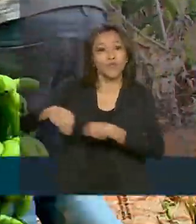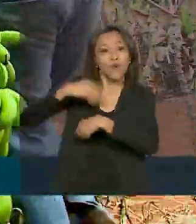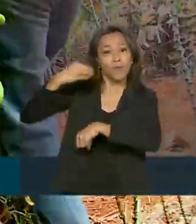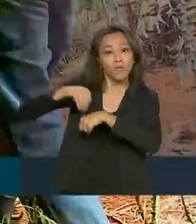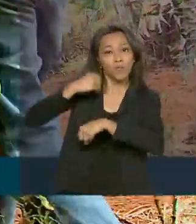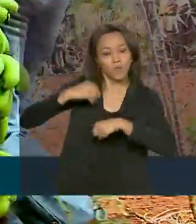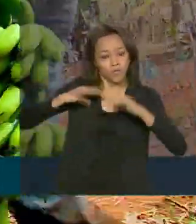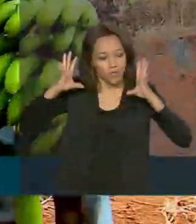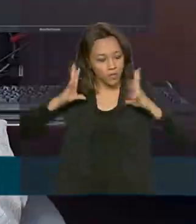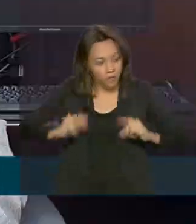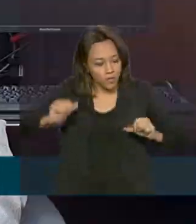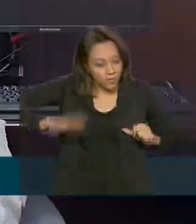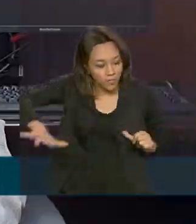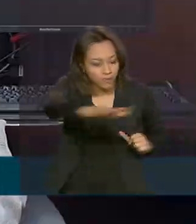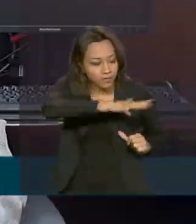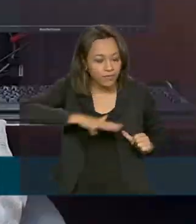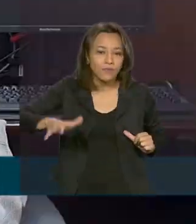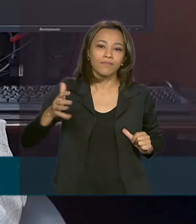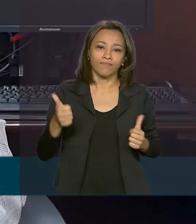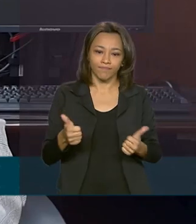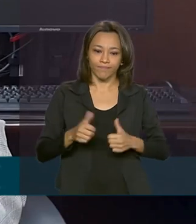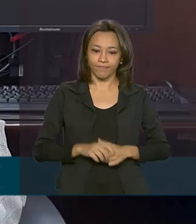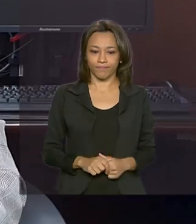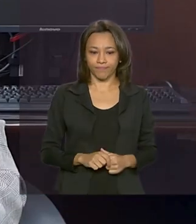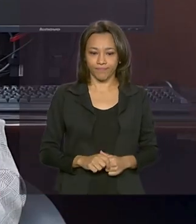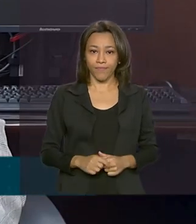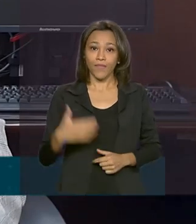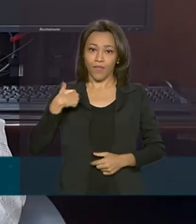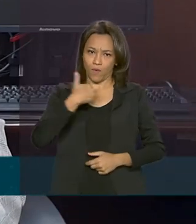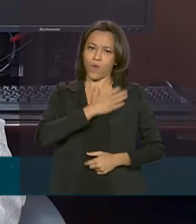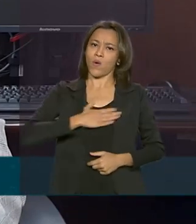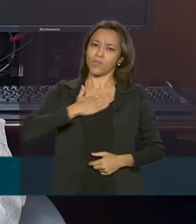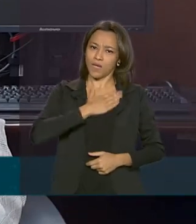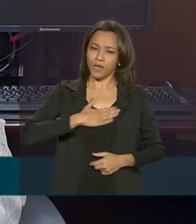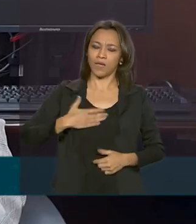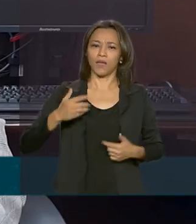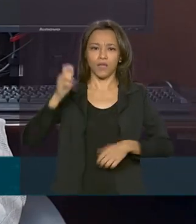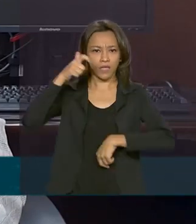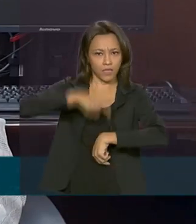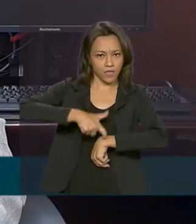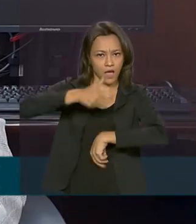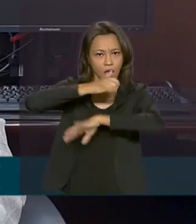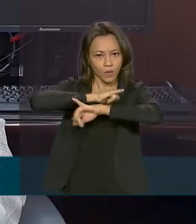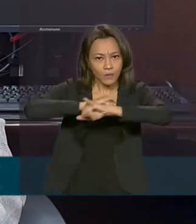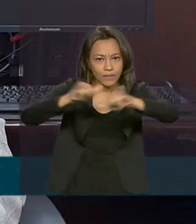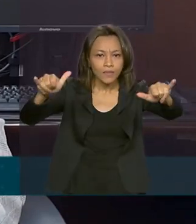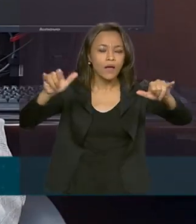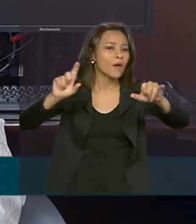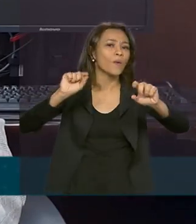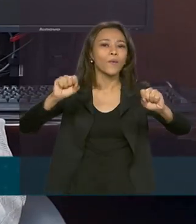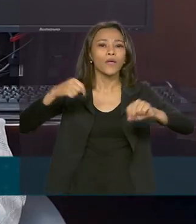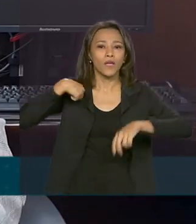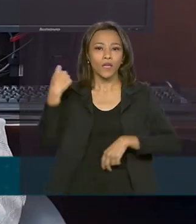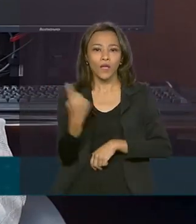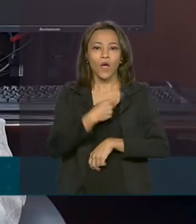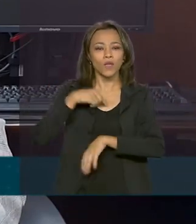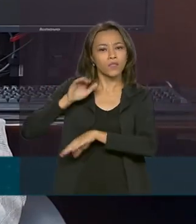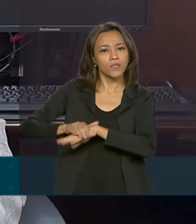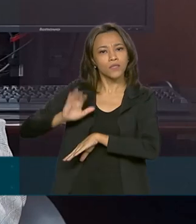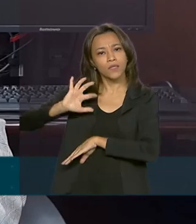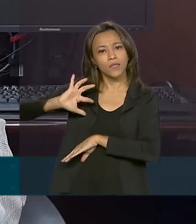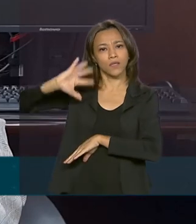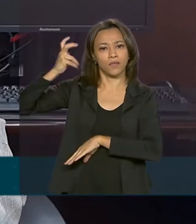rendimento das colheitas. Eu gostaria de anunciar neste momento que tomamos a decisão de